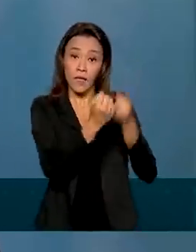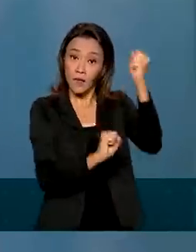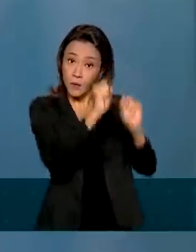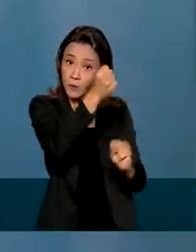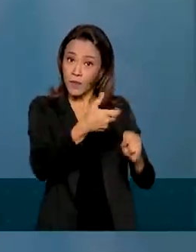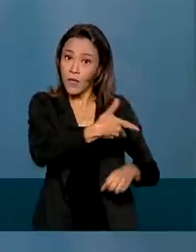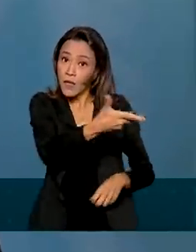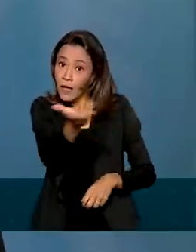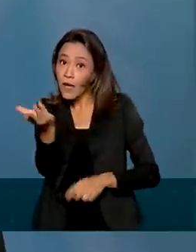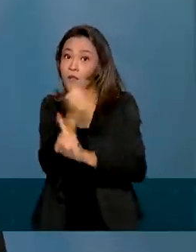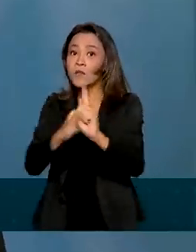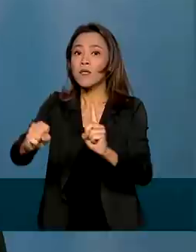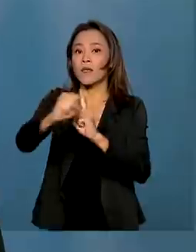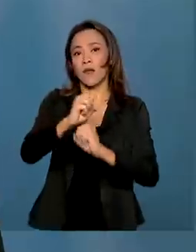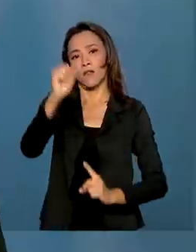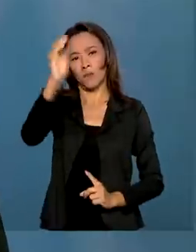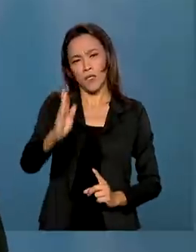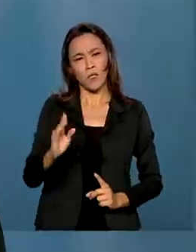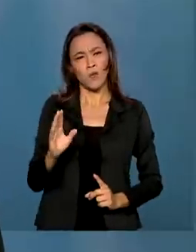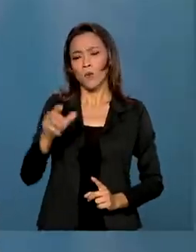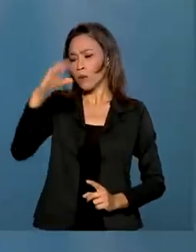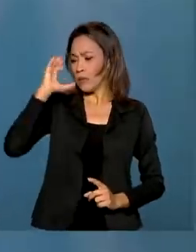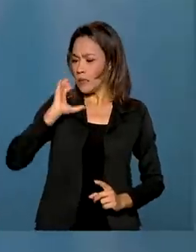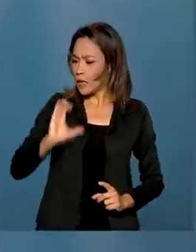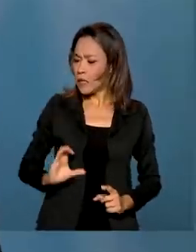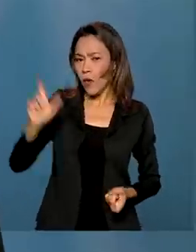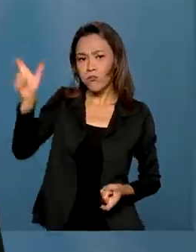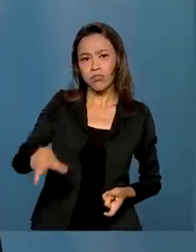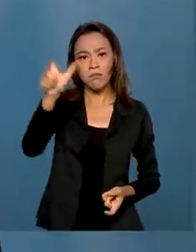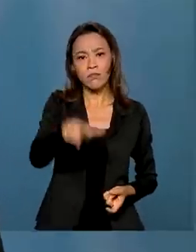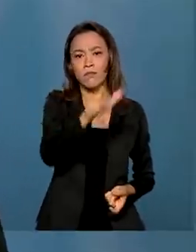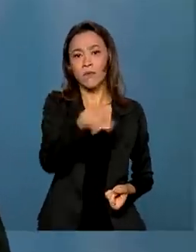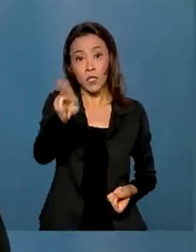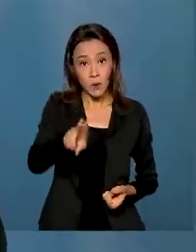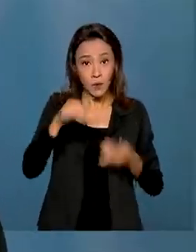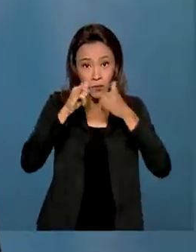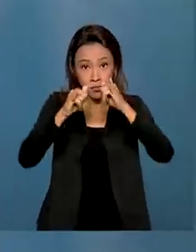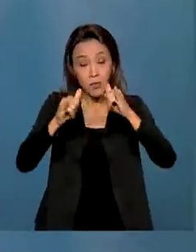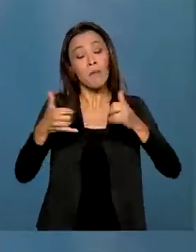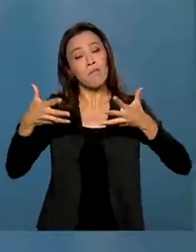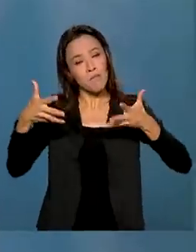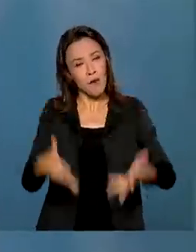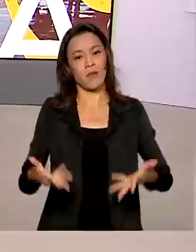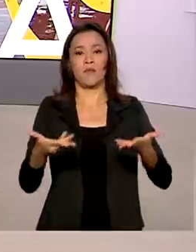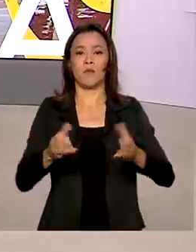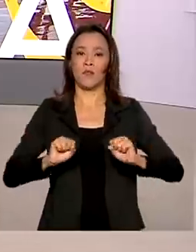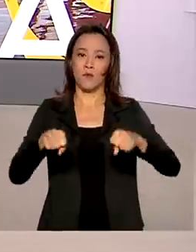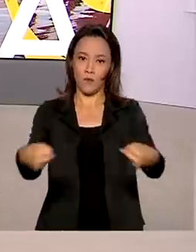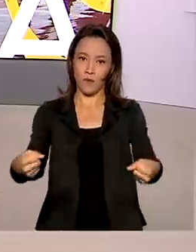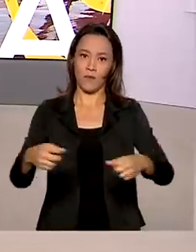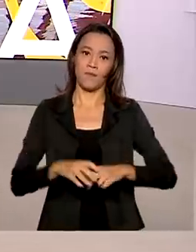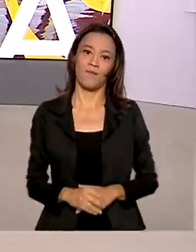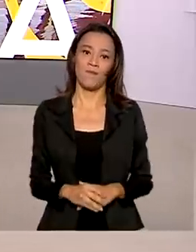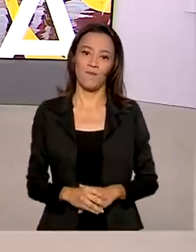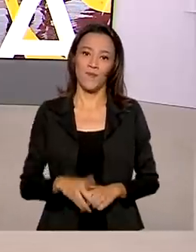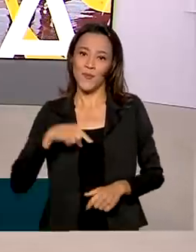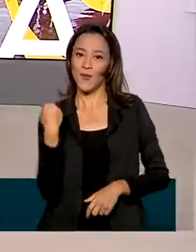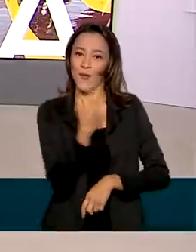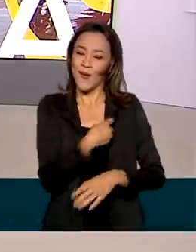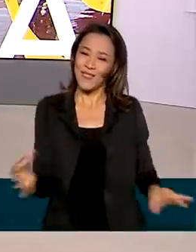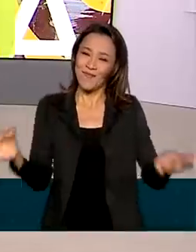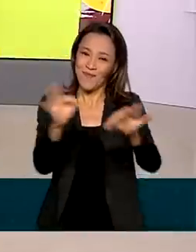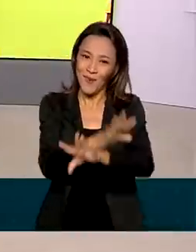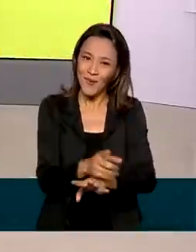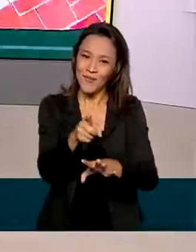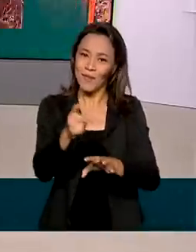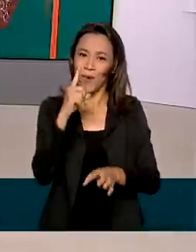brasileira, todo cidadão consumidor, participe desse esforço. E o Brasil em Dia fica por